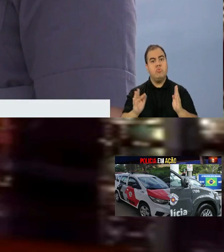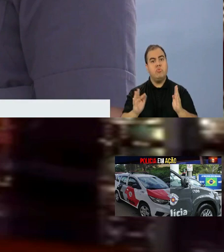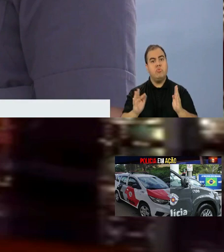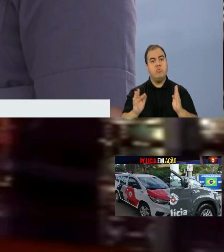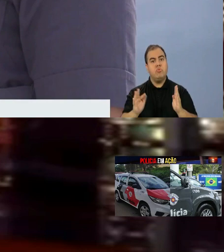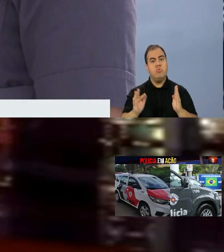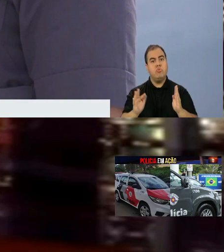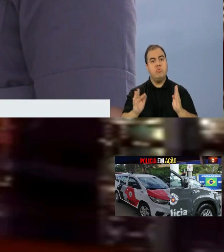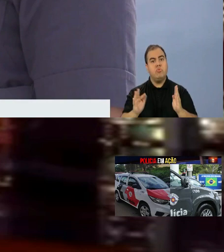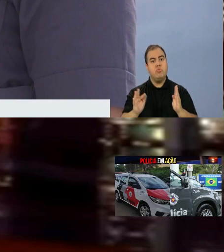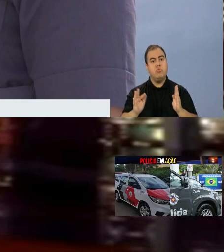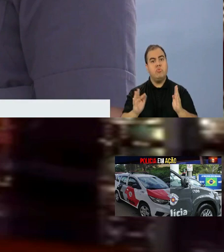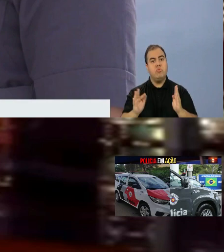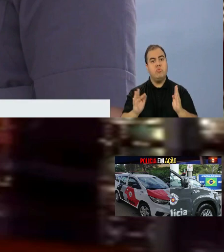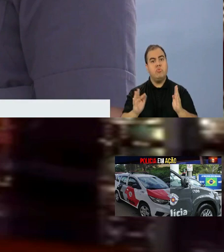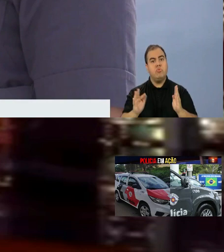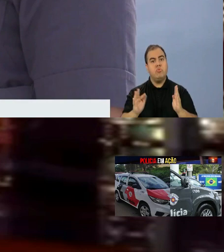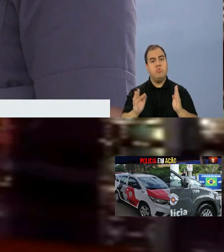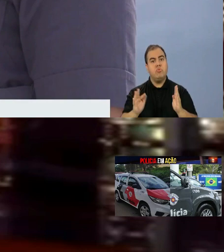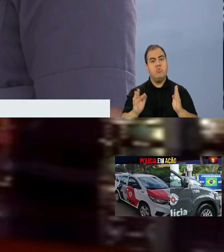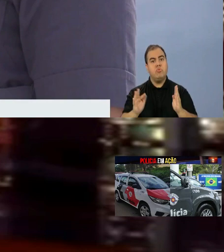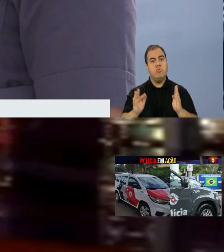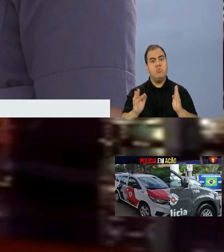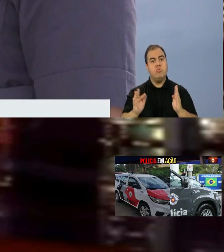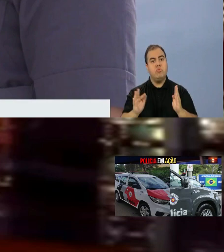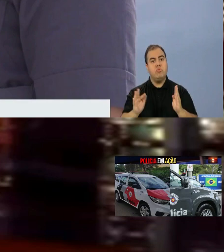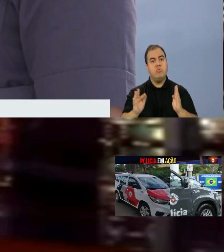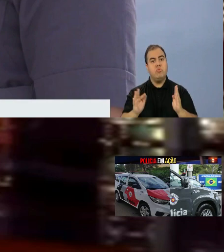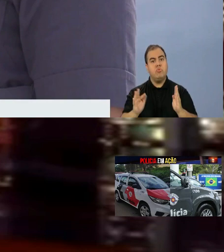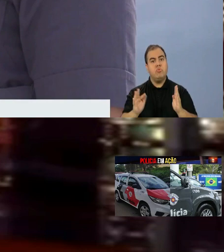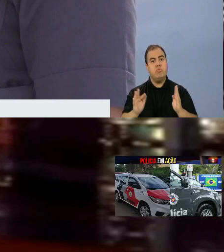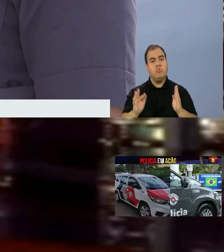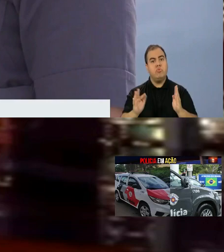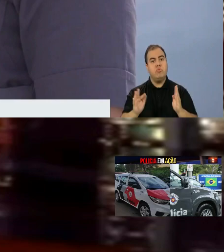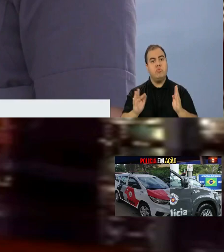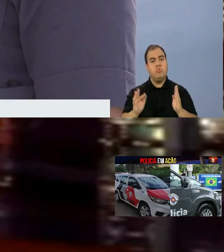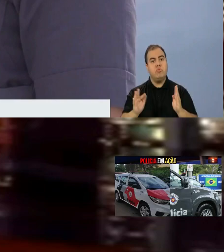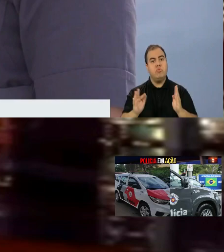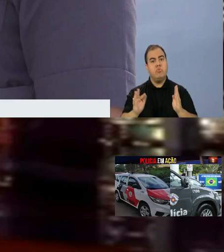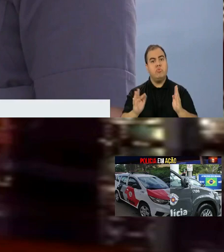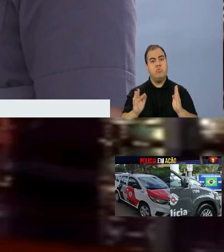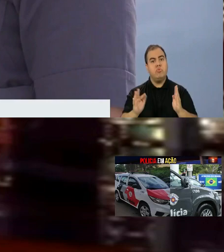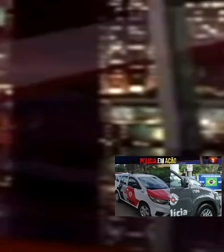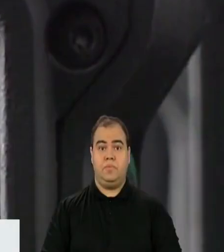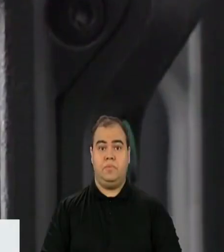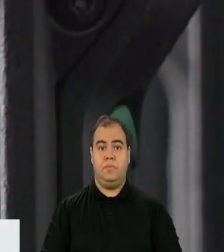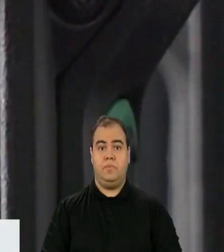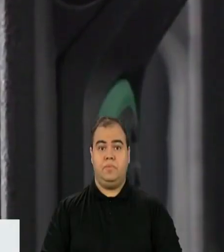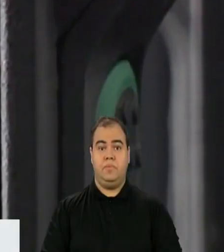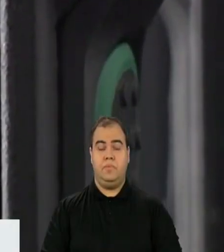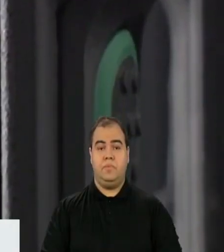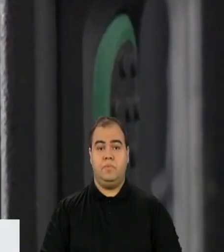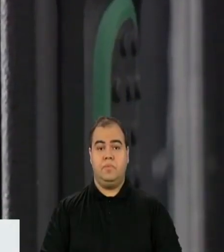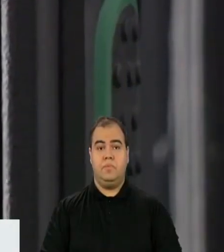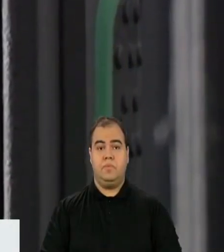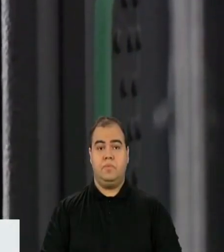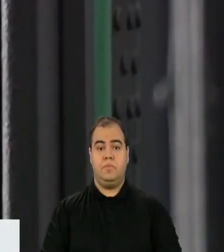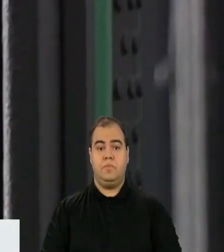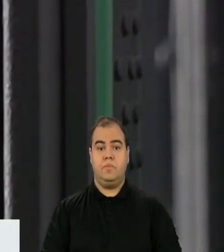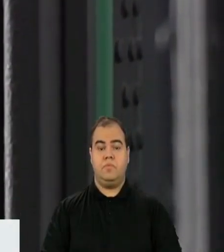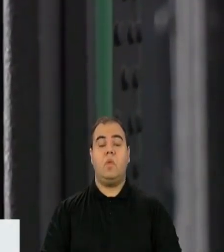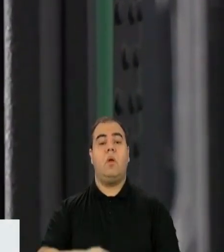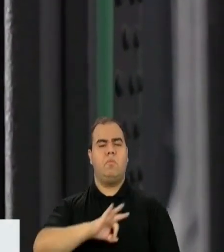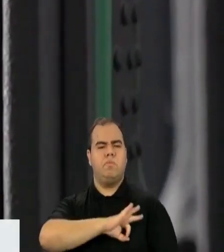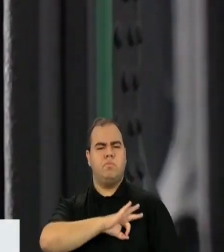Ou nos uniformes que os policiais militares acabam utilizando E ainda segundo